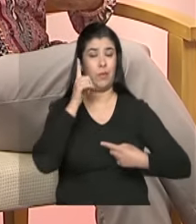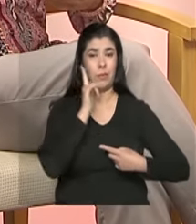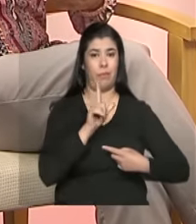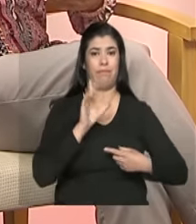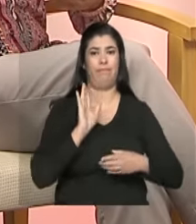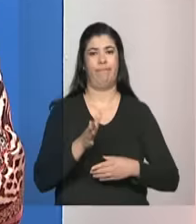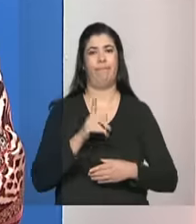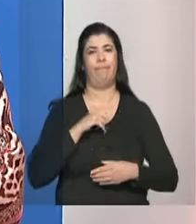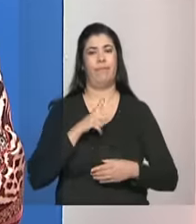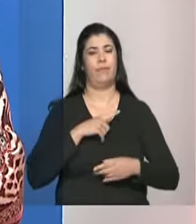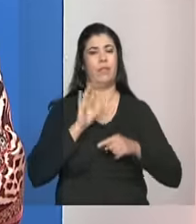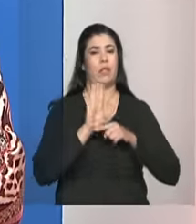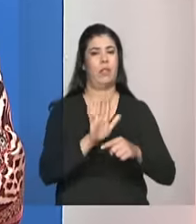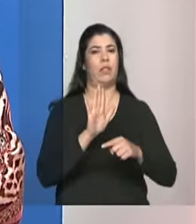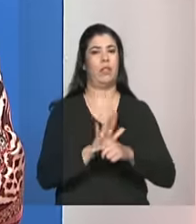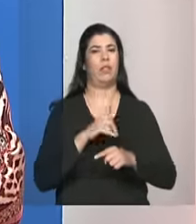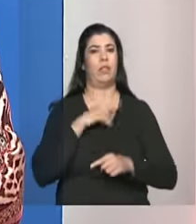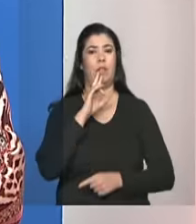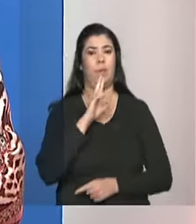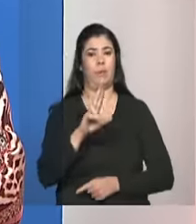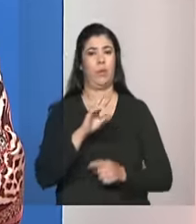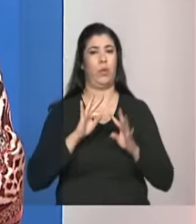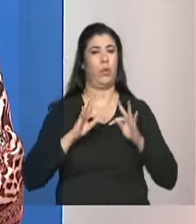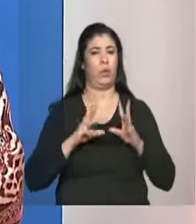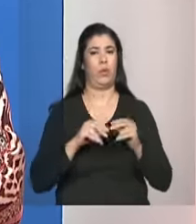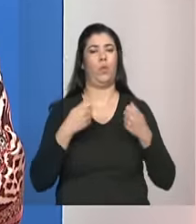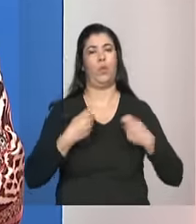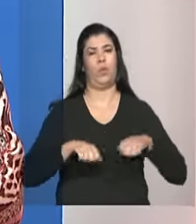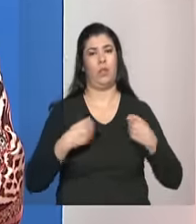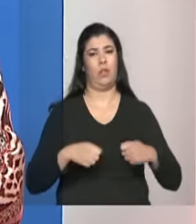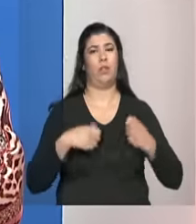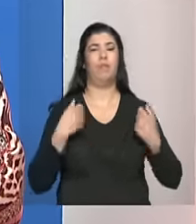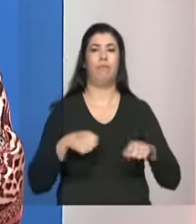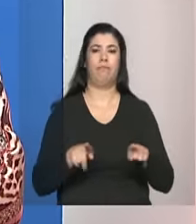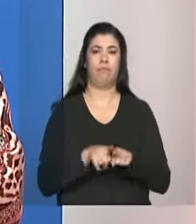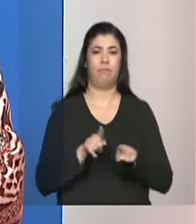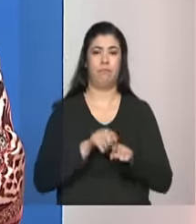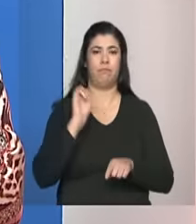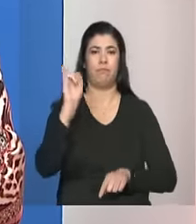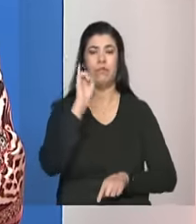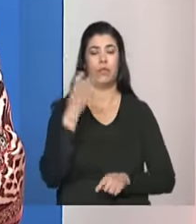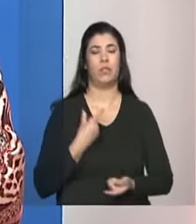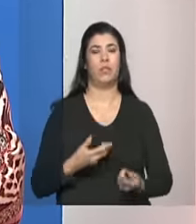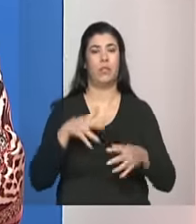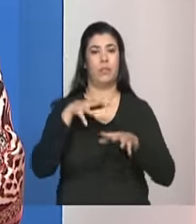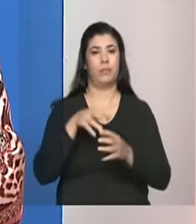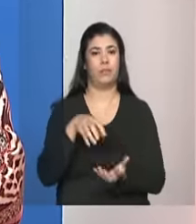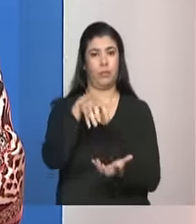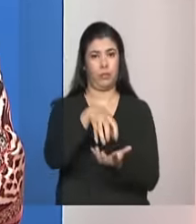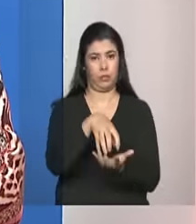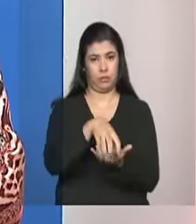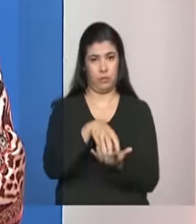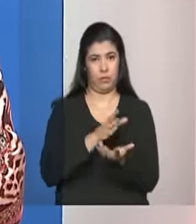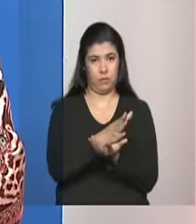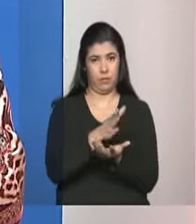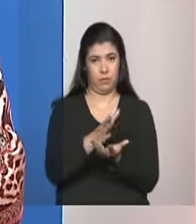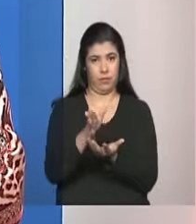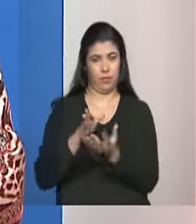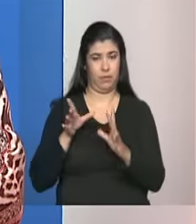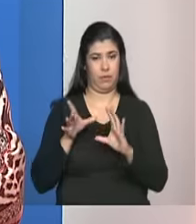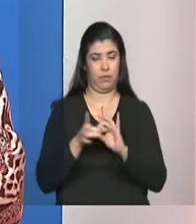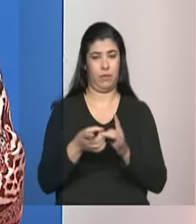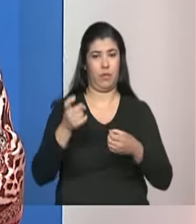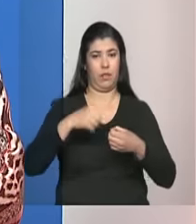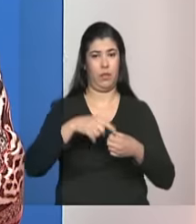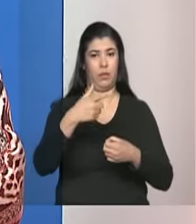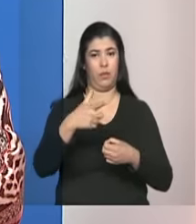e de responder a essas necessidades. Daí a necessidade de uma articulação intersetorial. Acho que isso é bastante importante. A